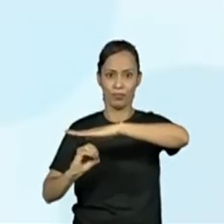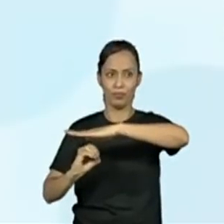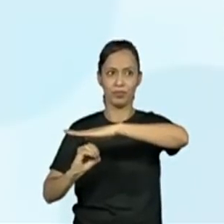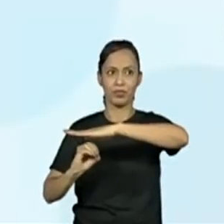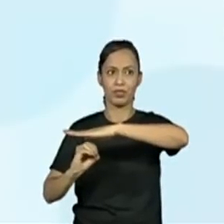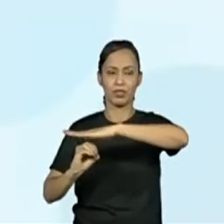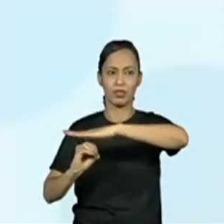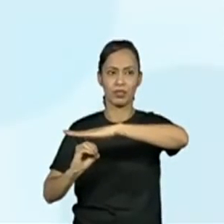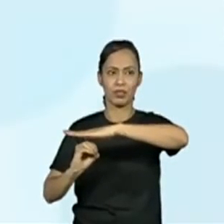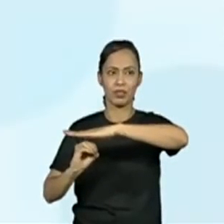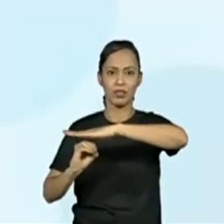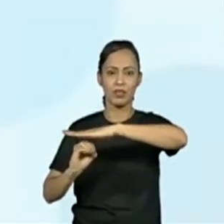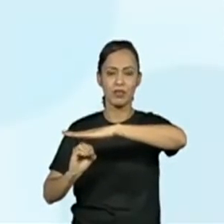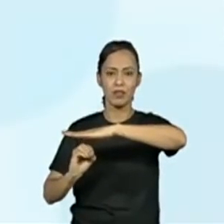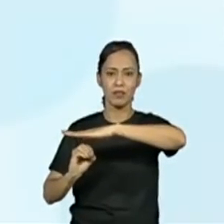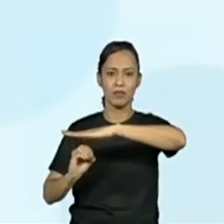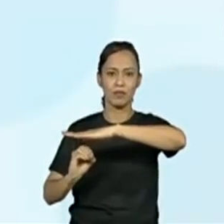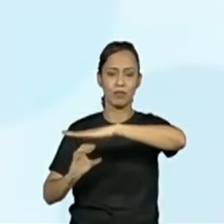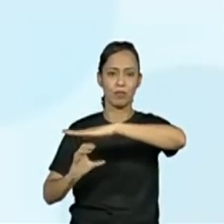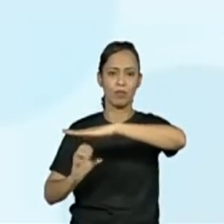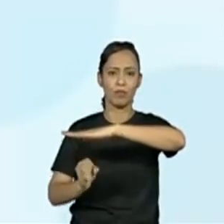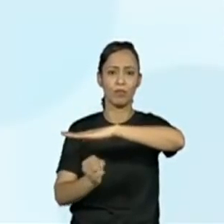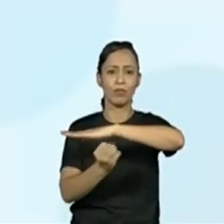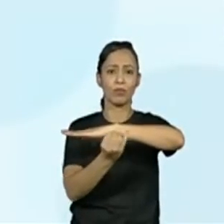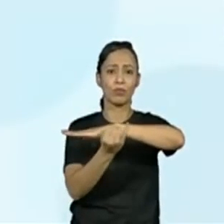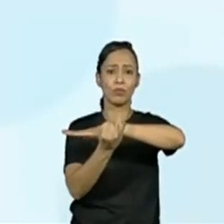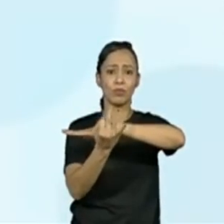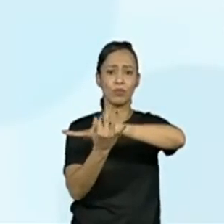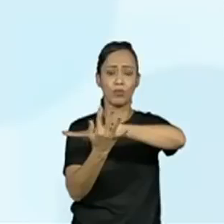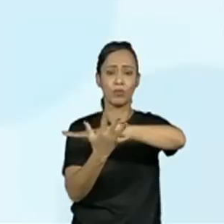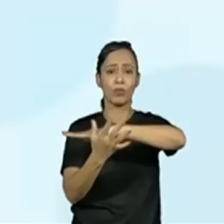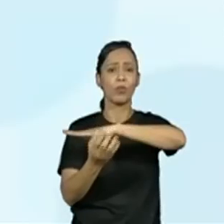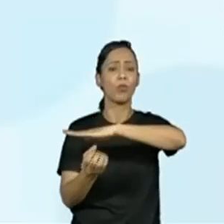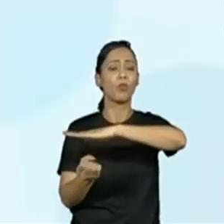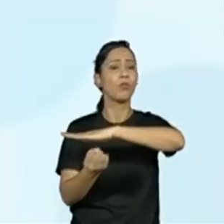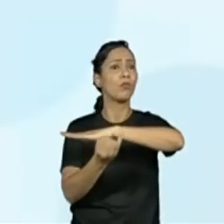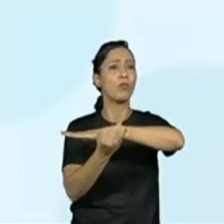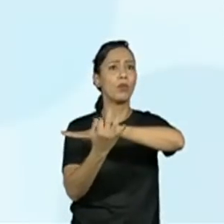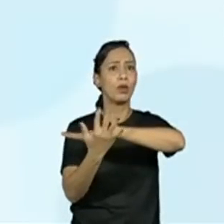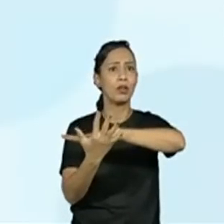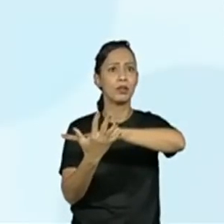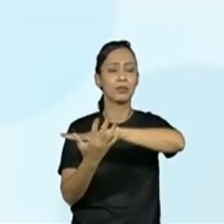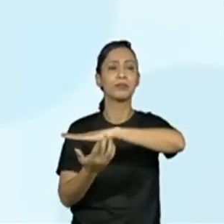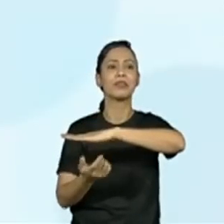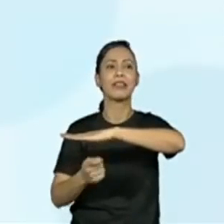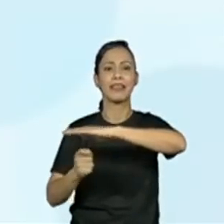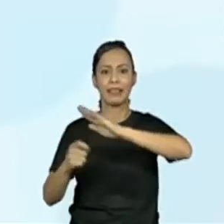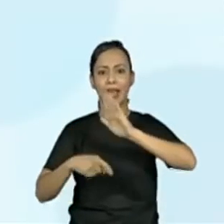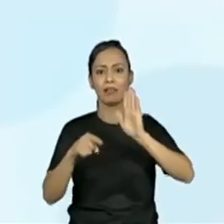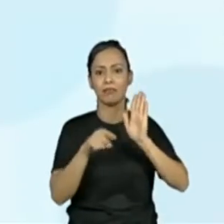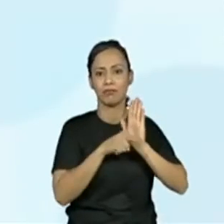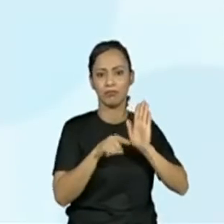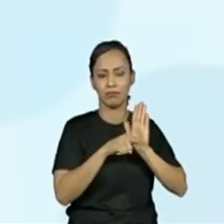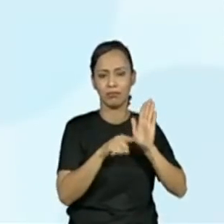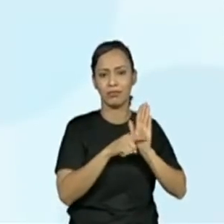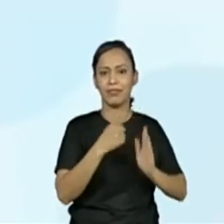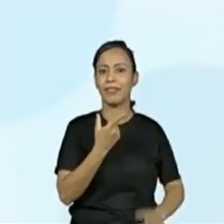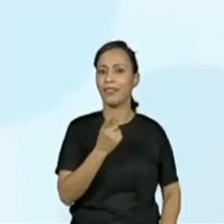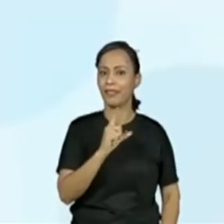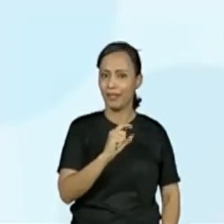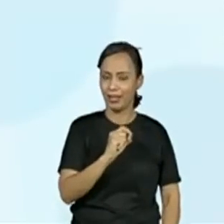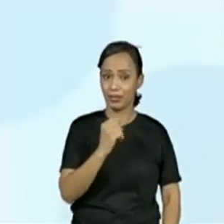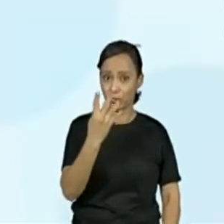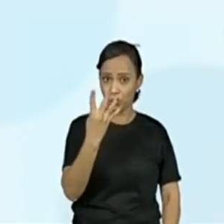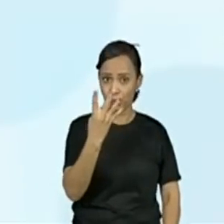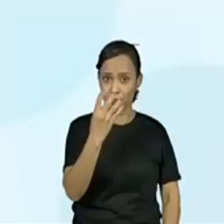Ele deu um salto. Então eu vou considerar que para esse salto, eu vou subtrair também o 10. Exato.